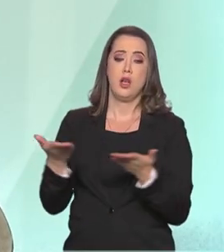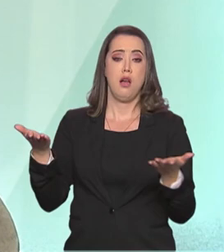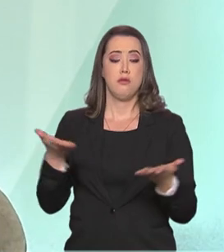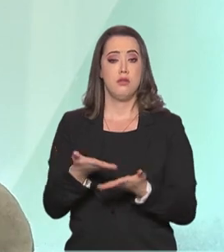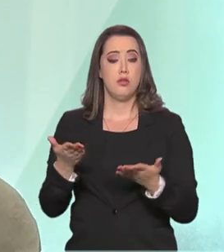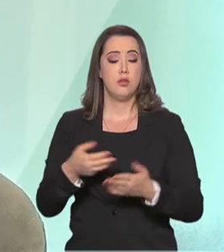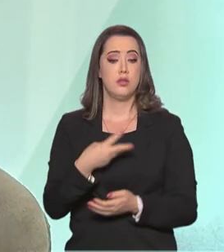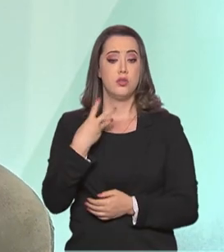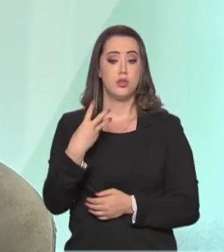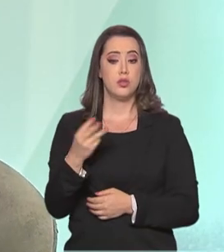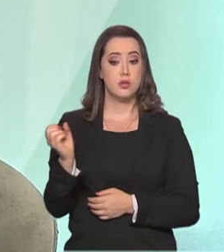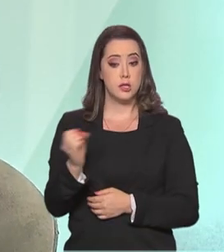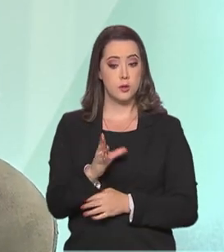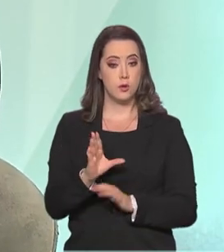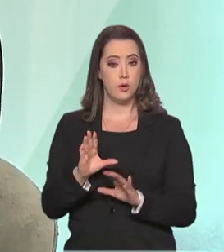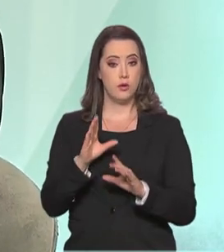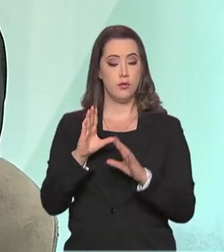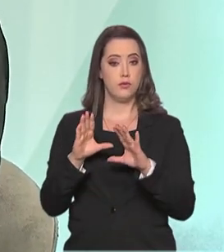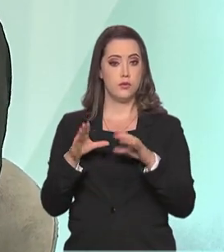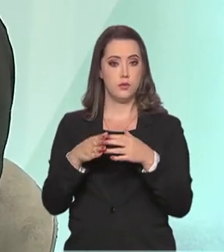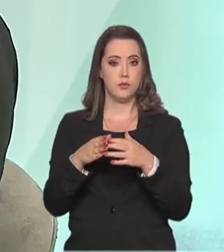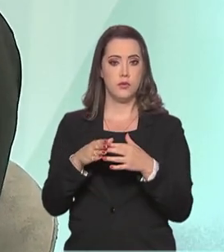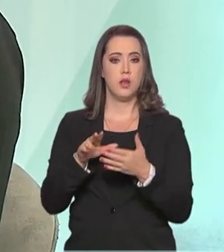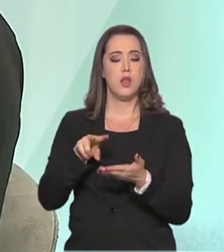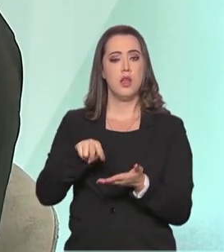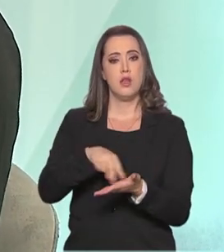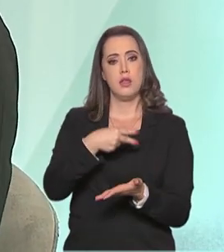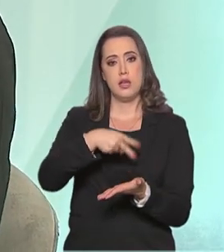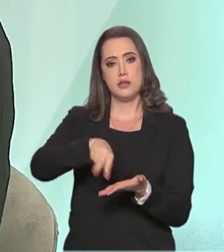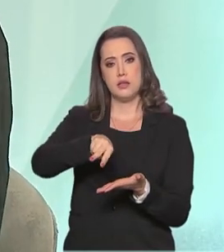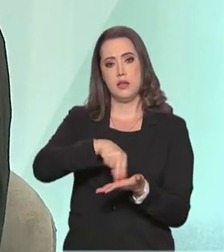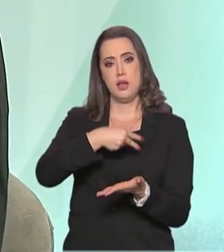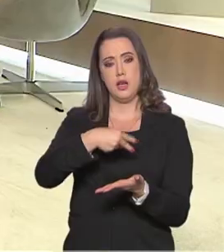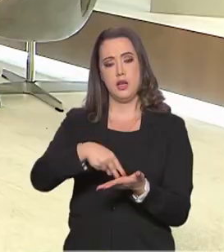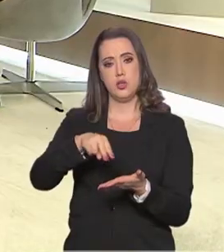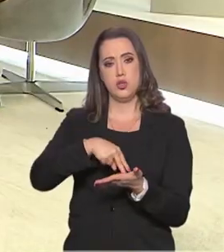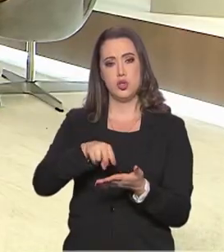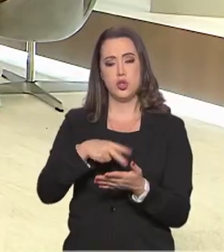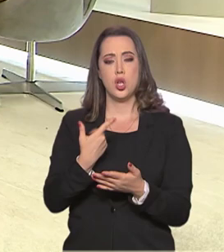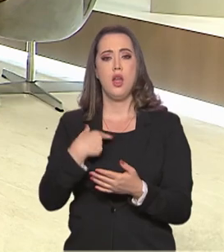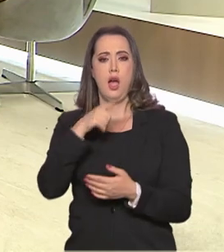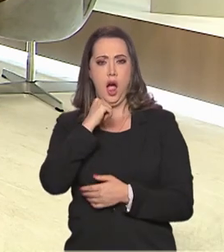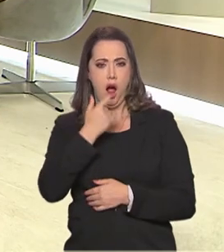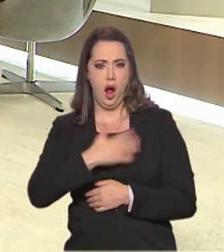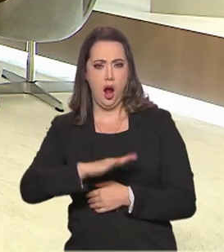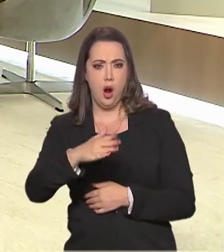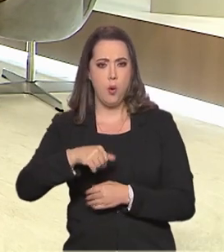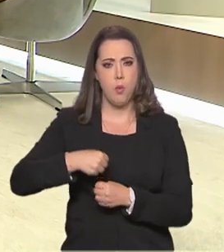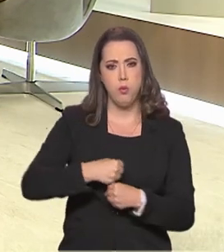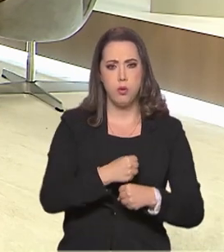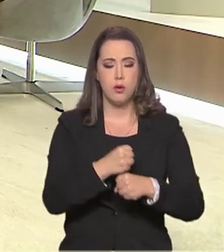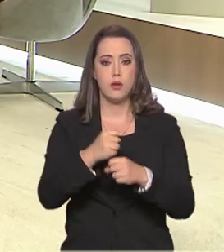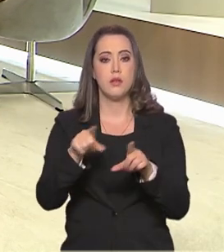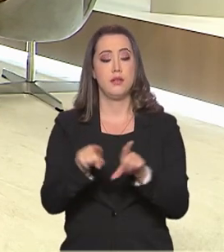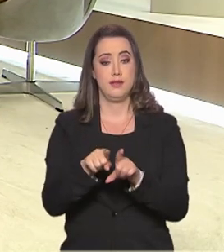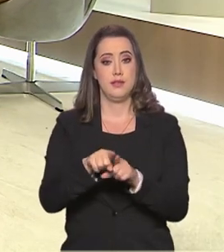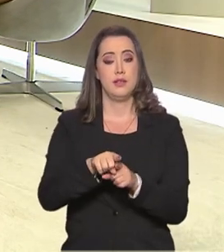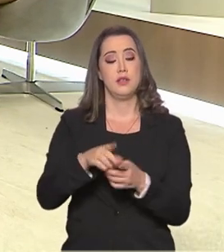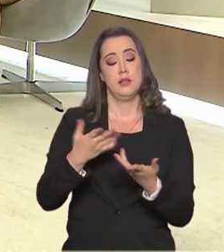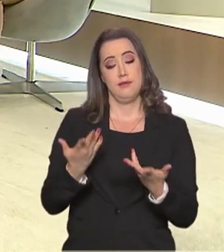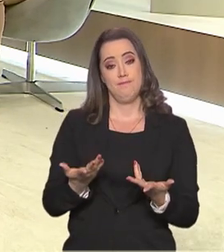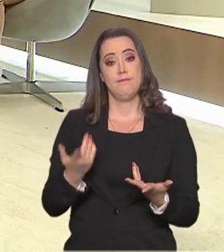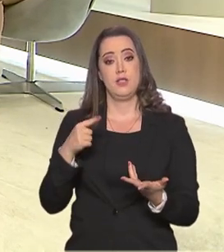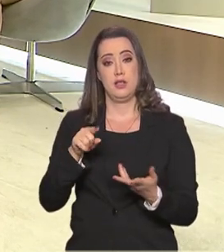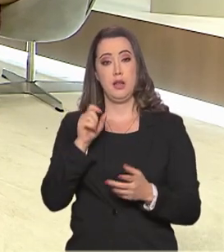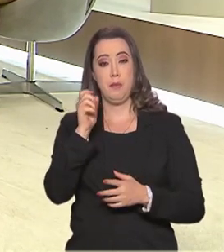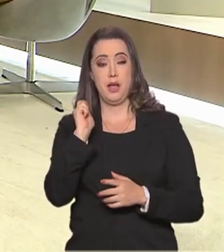de três novas modalidades. Surf, skate. Surf, skate e escalada. E no surf e no skate, nós somos hoje protagonistas do cenário